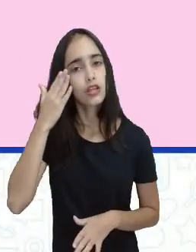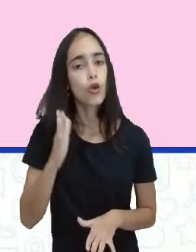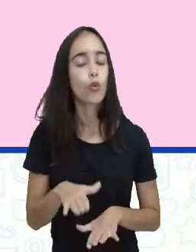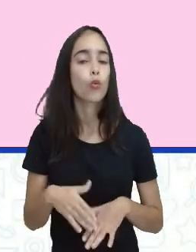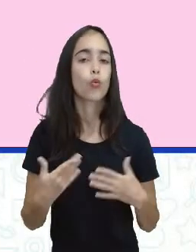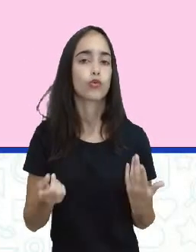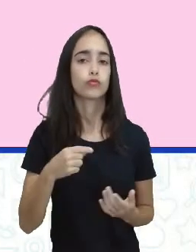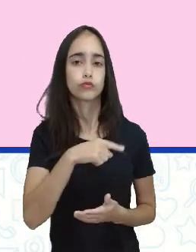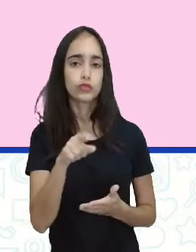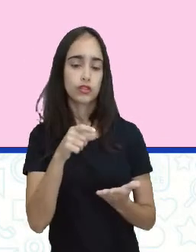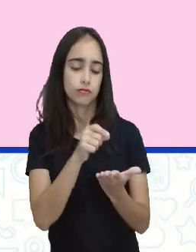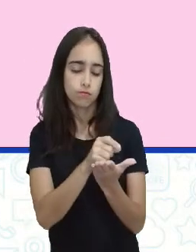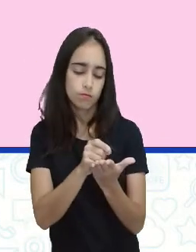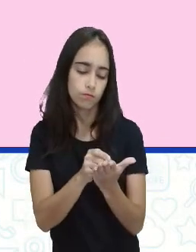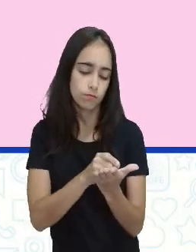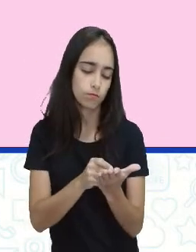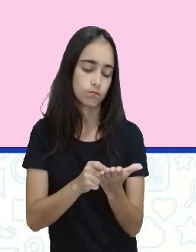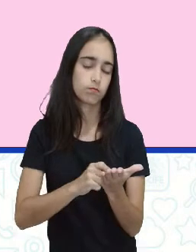uma resolução,